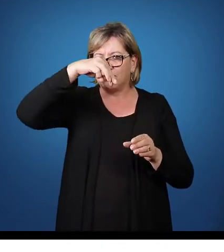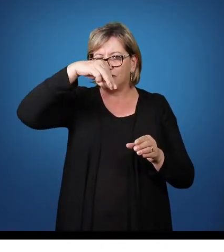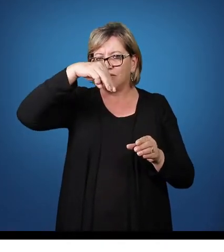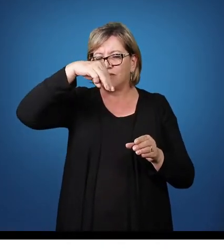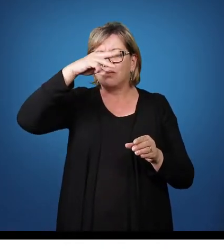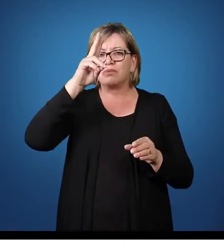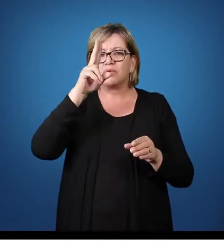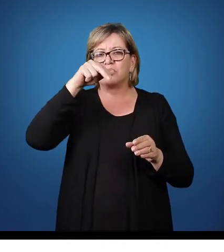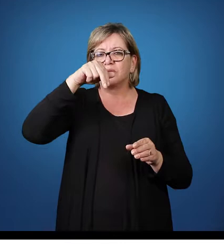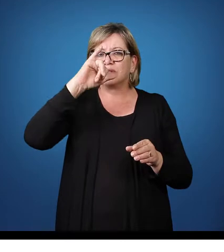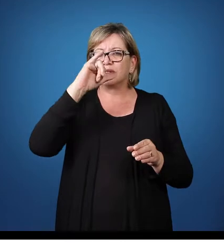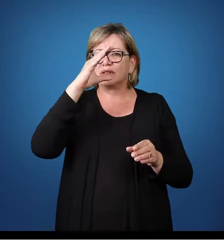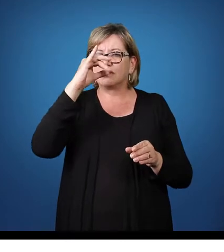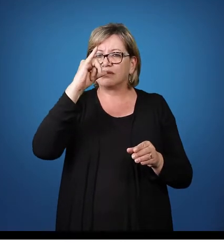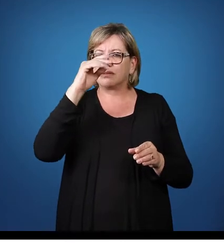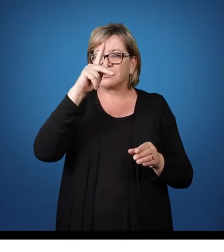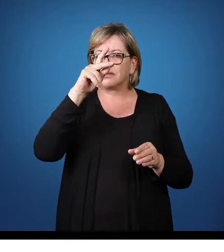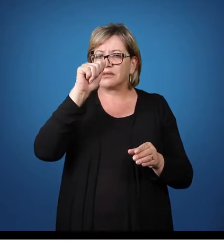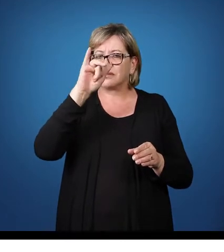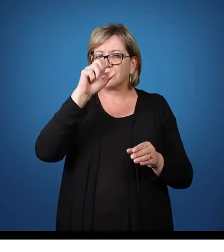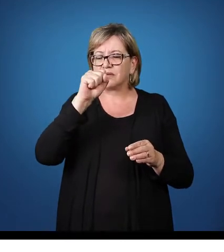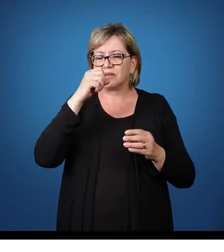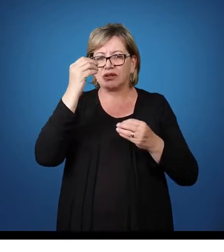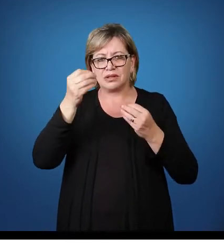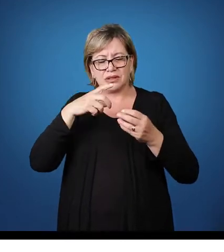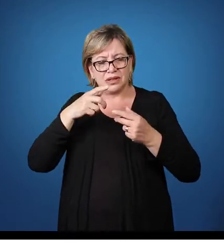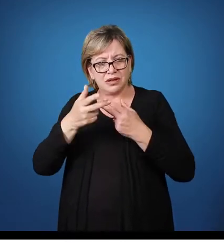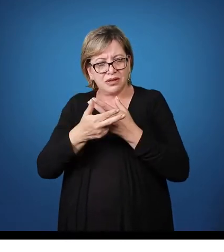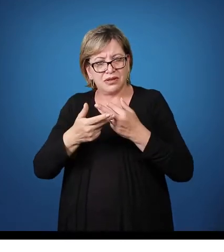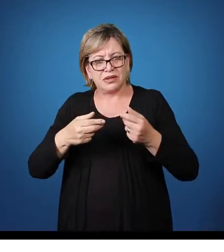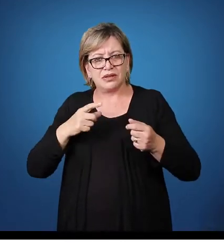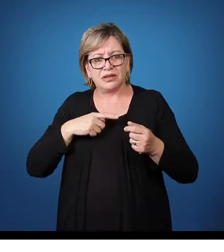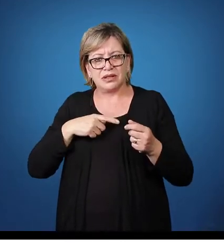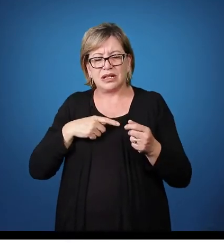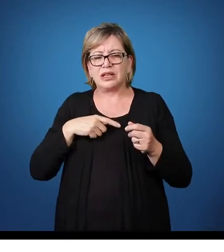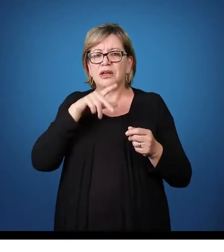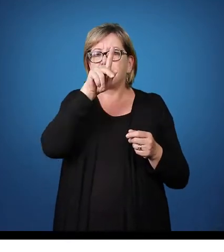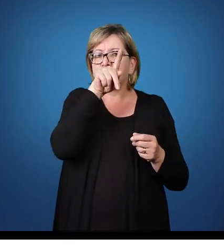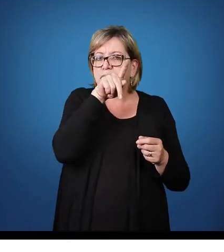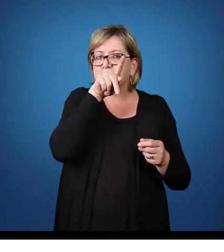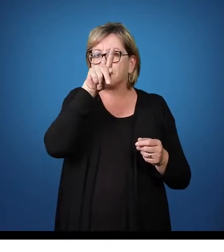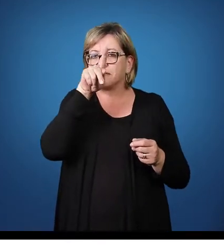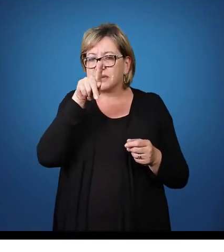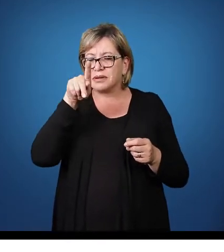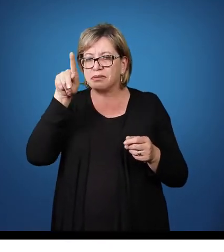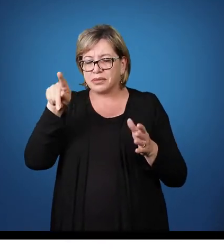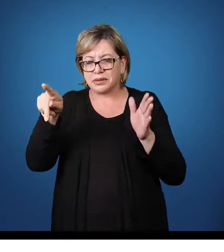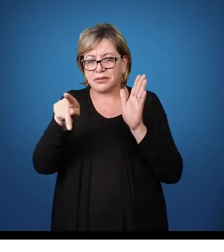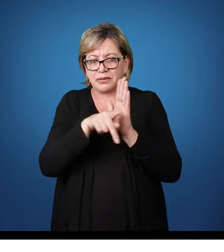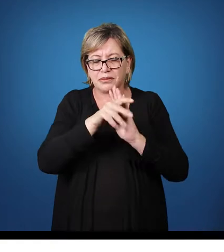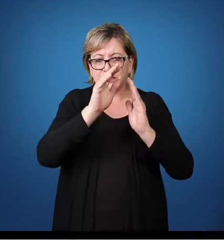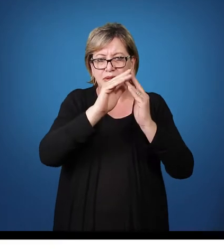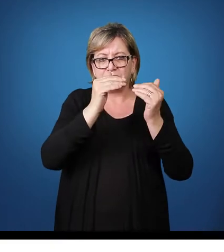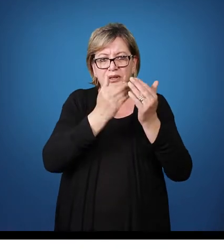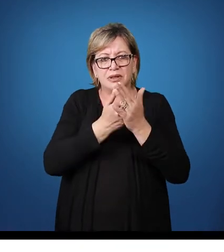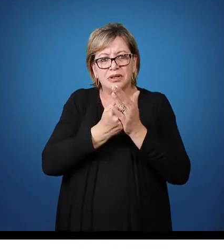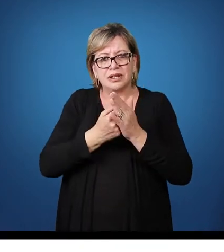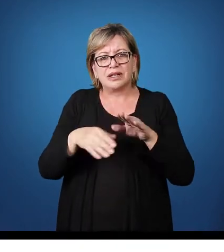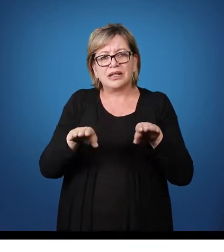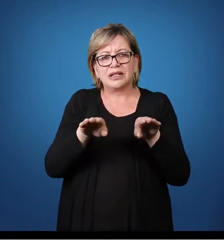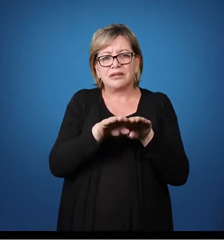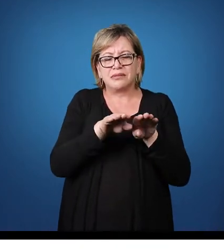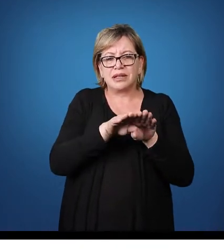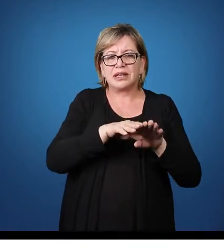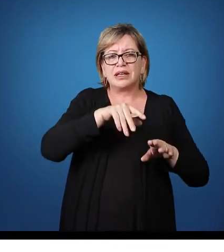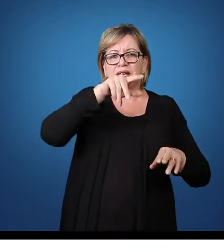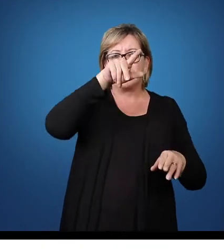são fundamentais para subsidiar esse trabalho É o projeto político-pedagógico da escola e também a proposta